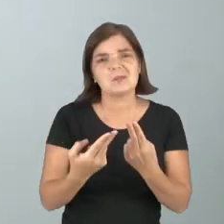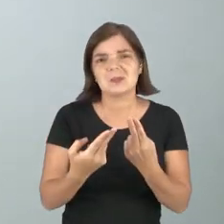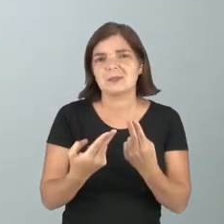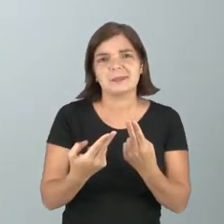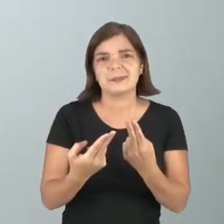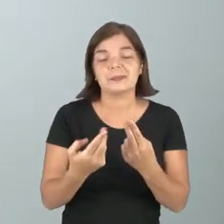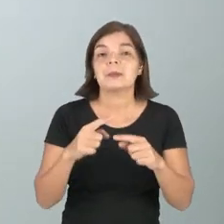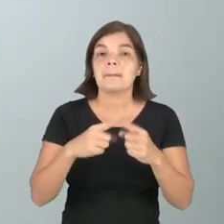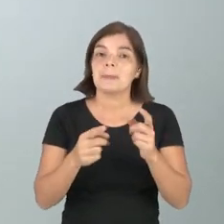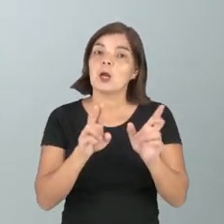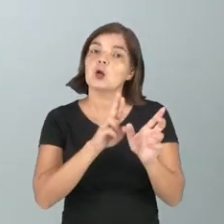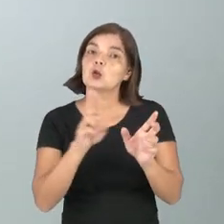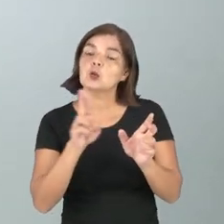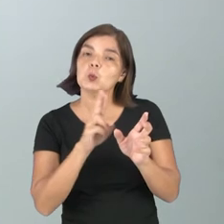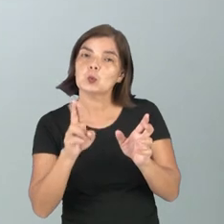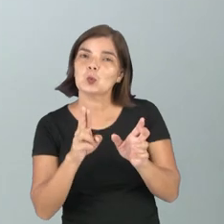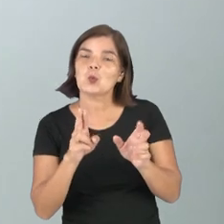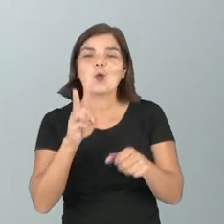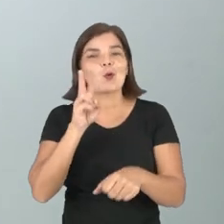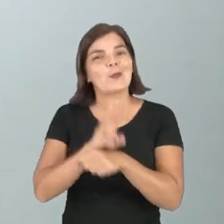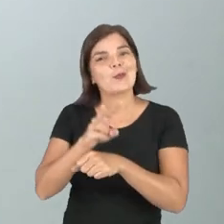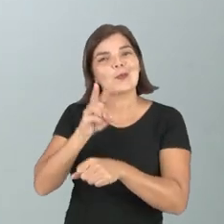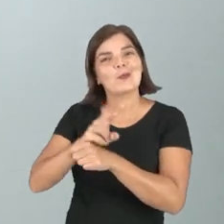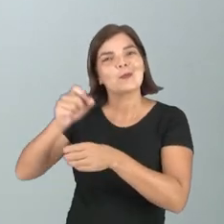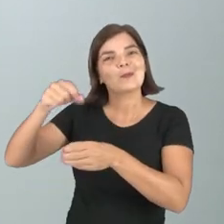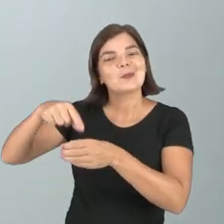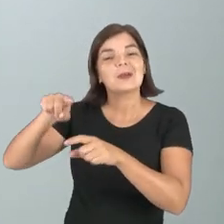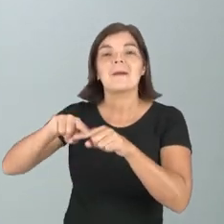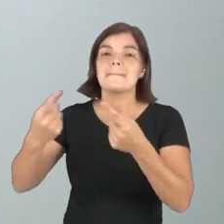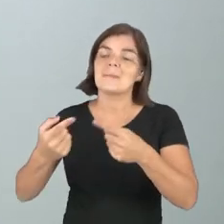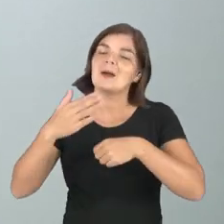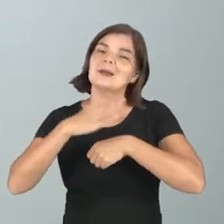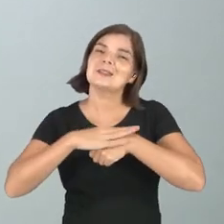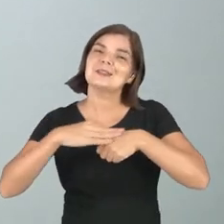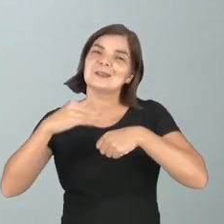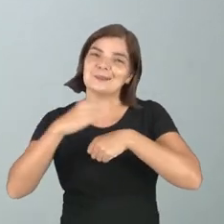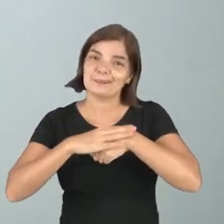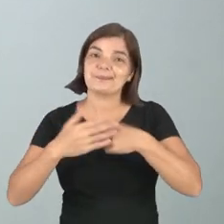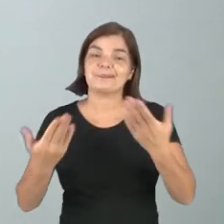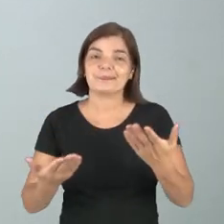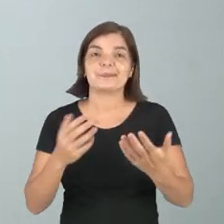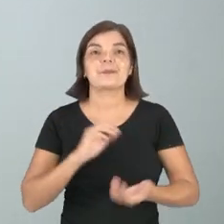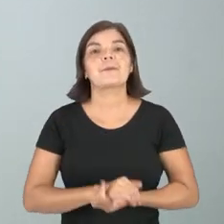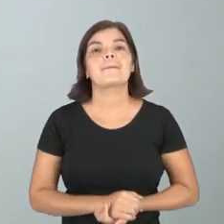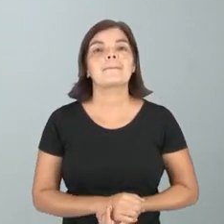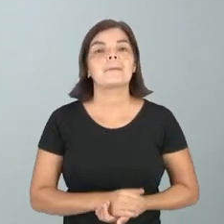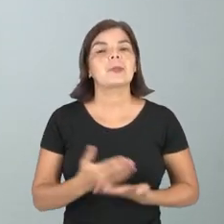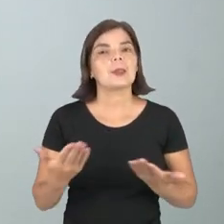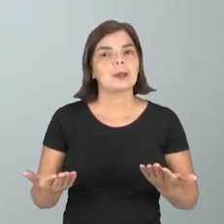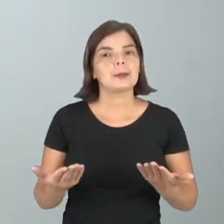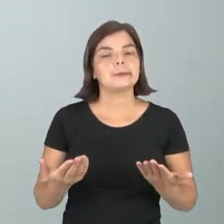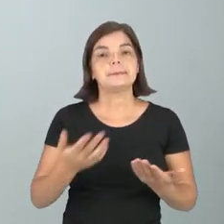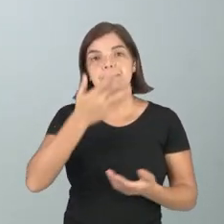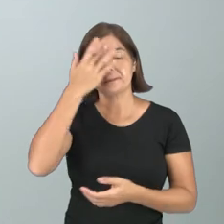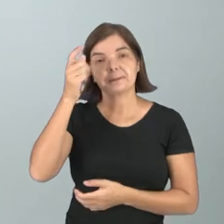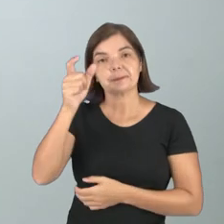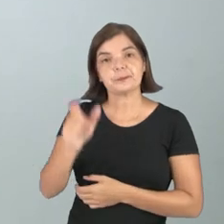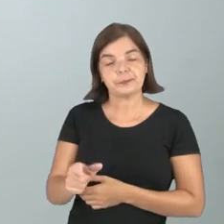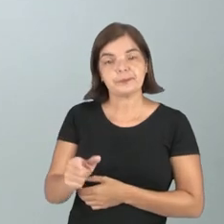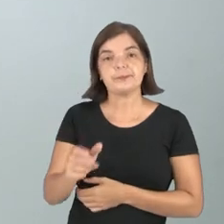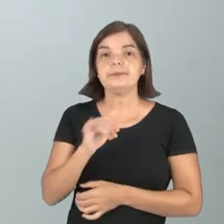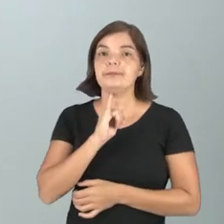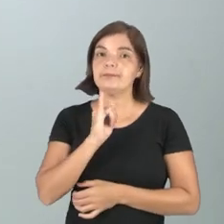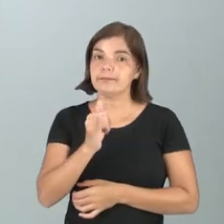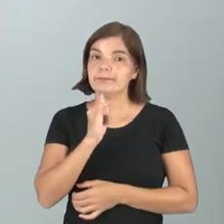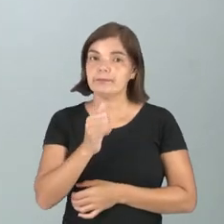defensores agrícolas já é mais suave, suaviza a expressão. Então, a personagem, ela diz que solteira é um